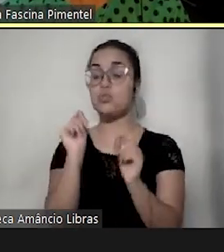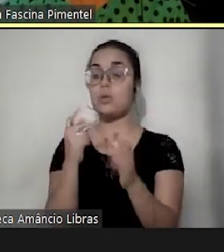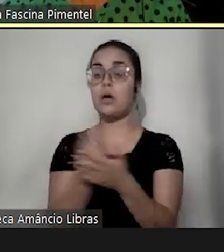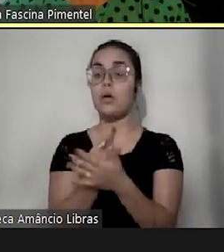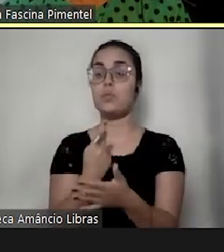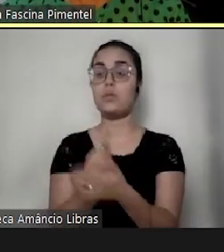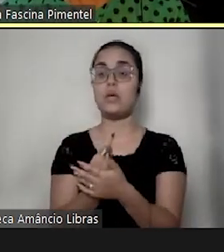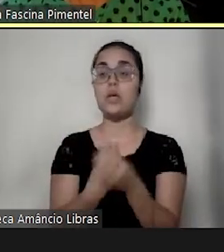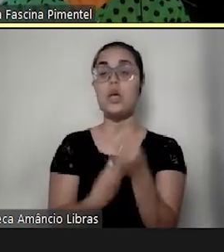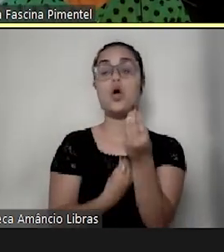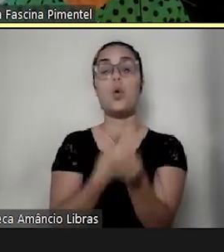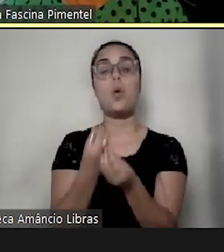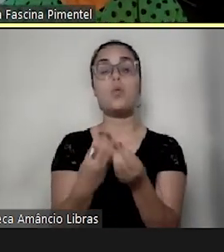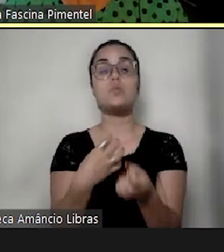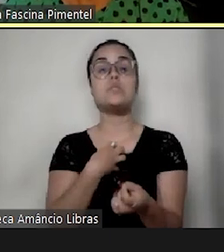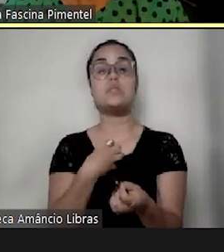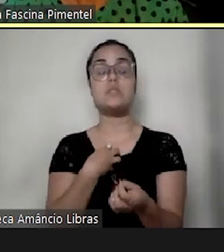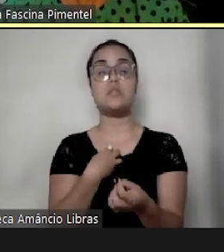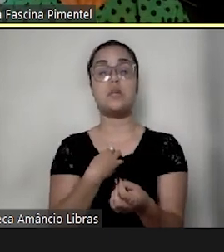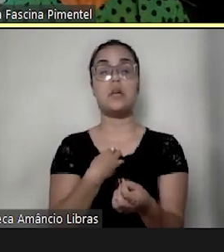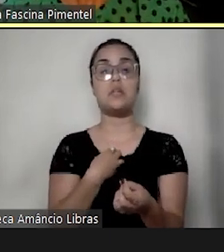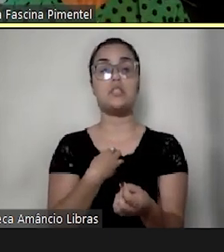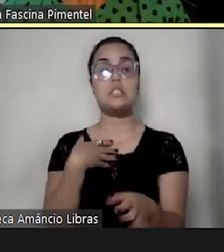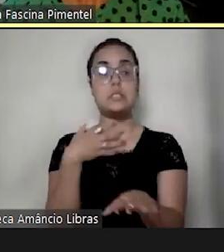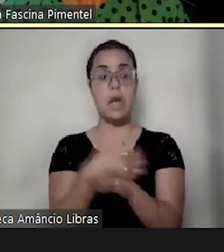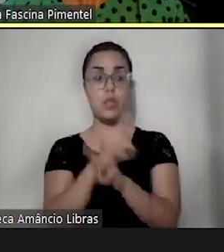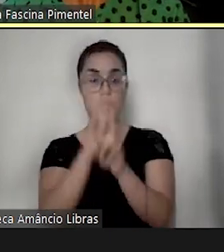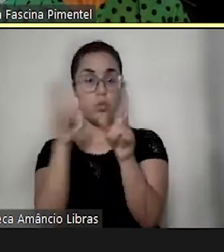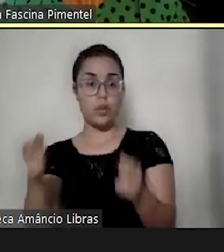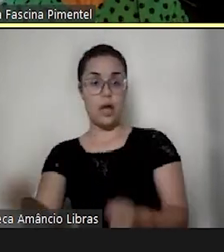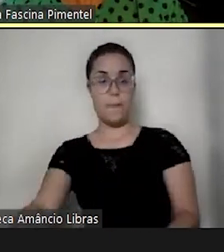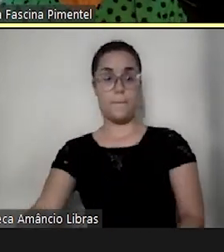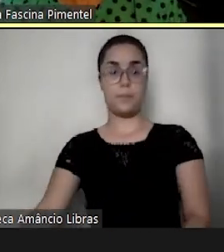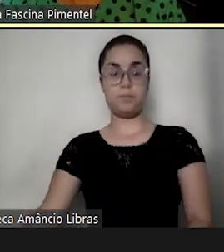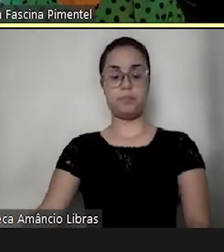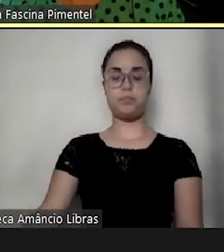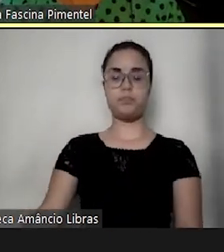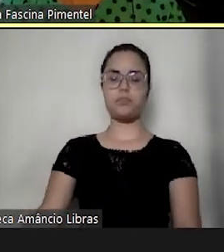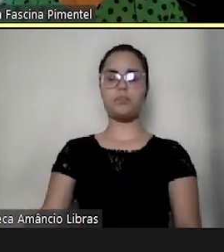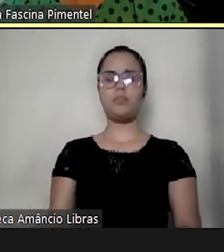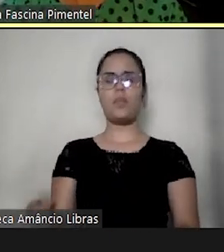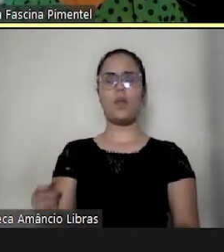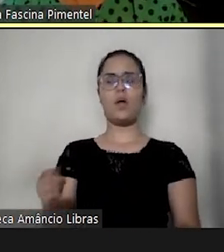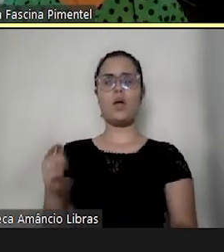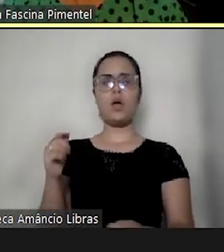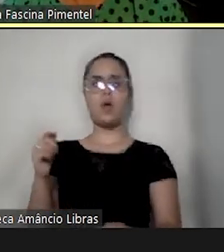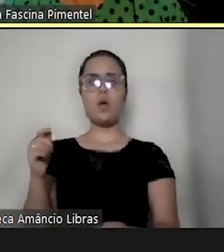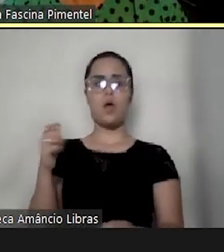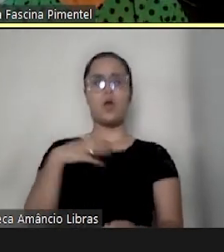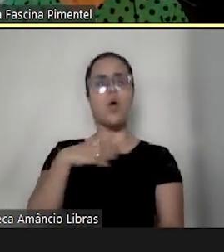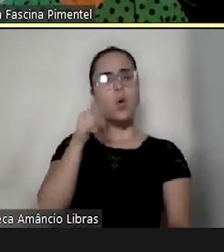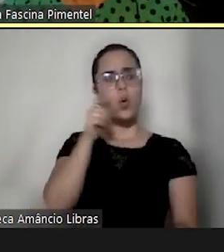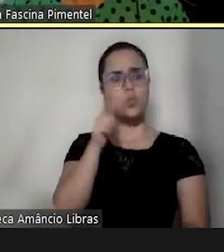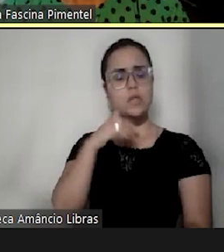como ele se sente em relação a isso, será que eu consigo andar no ritmo dele?